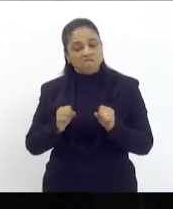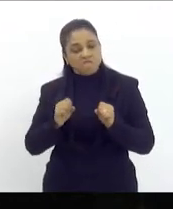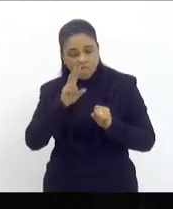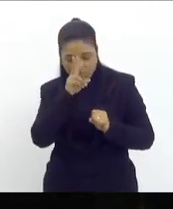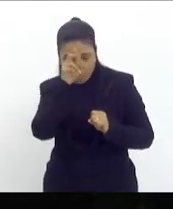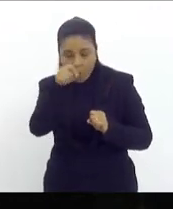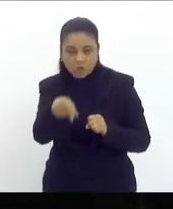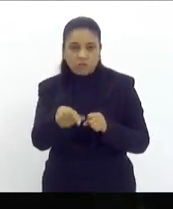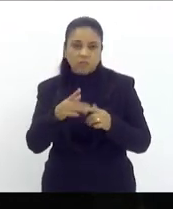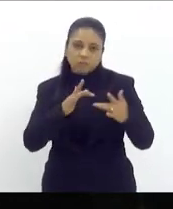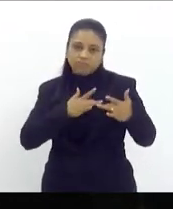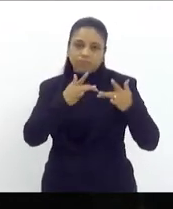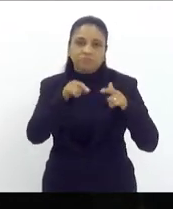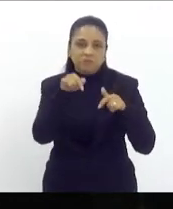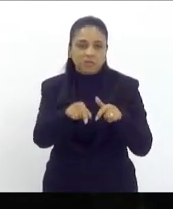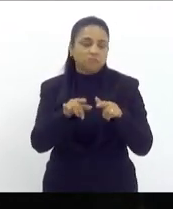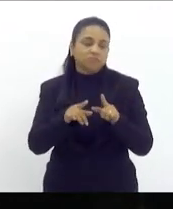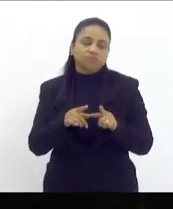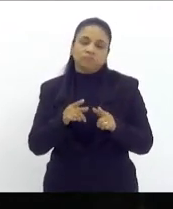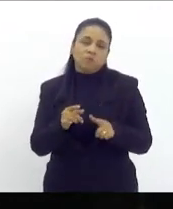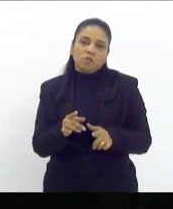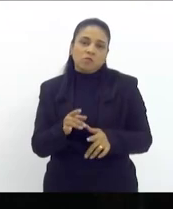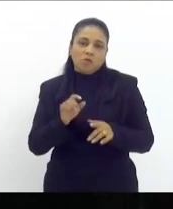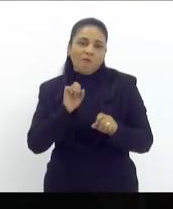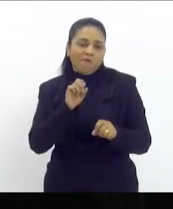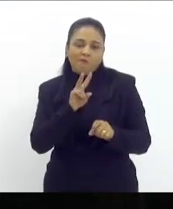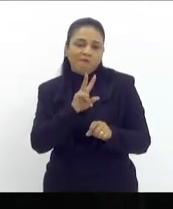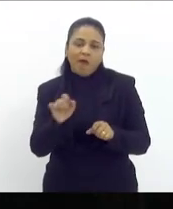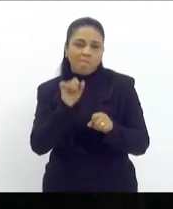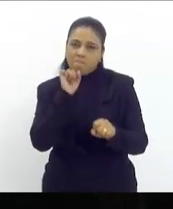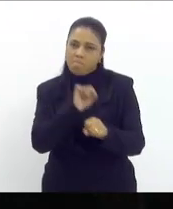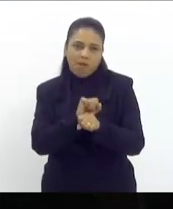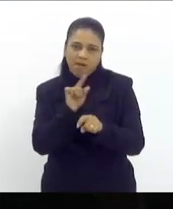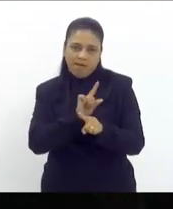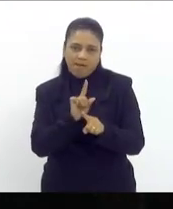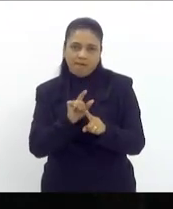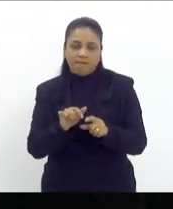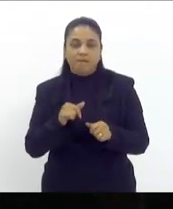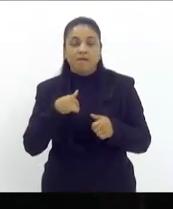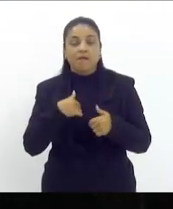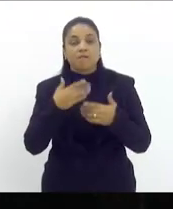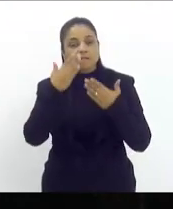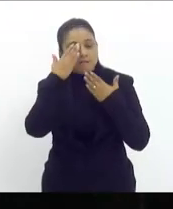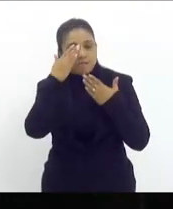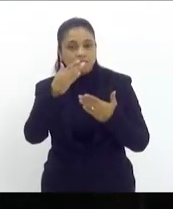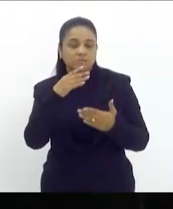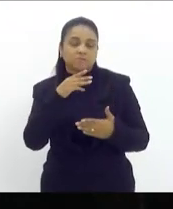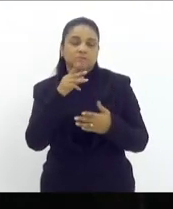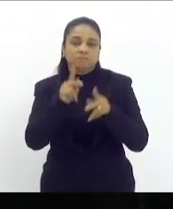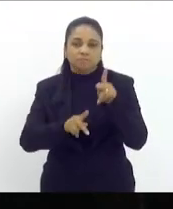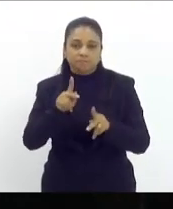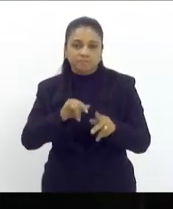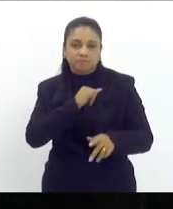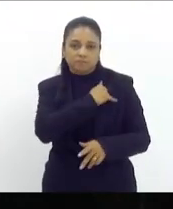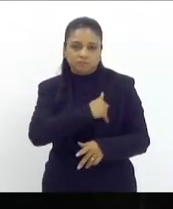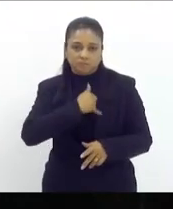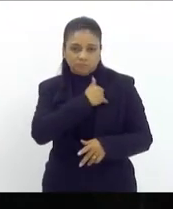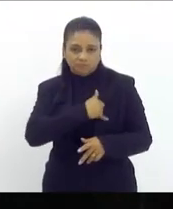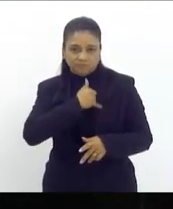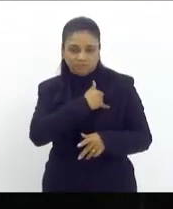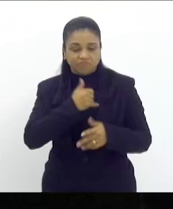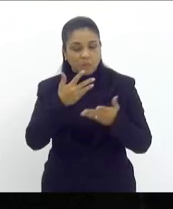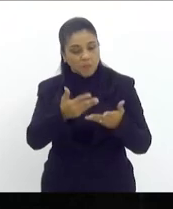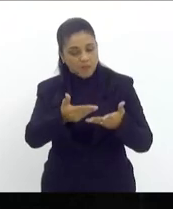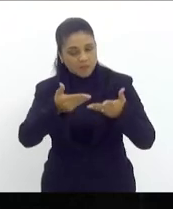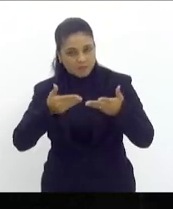iremos recuar bom quero agradecer ao povo de São João de Miriti a todos os militienses que me